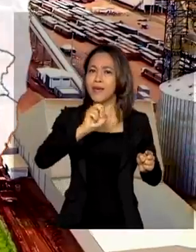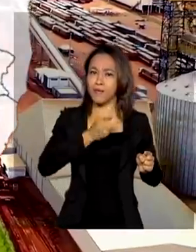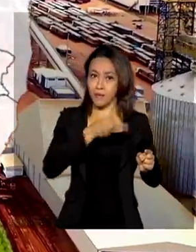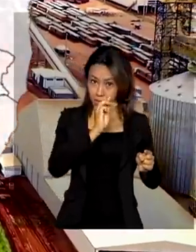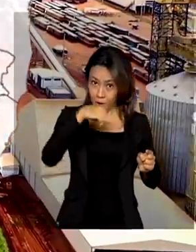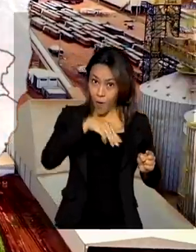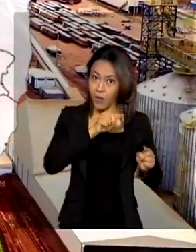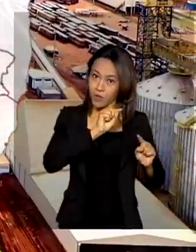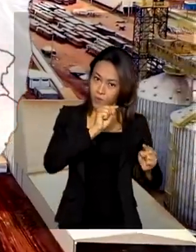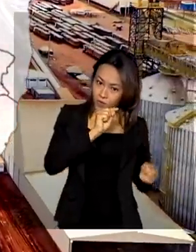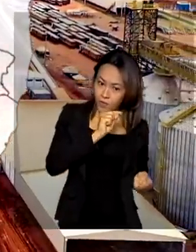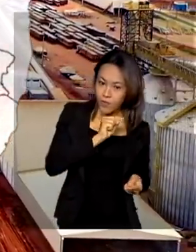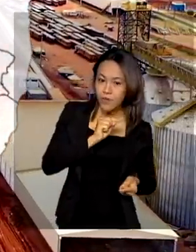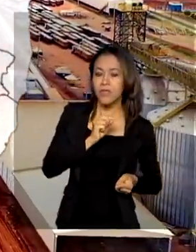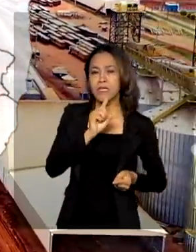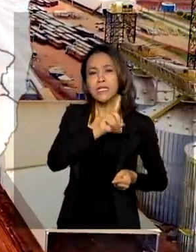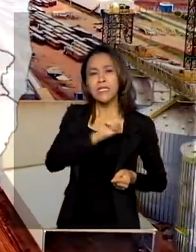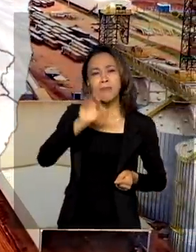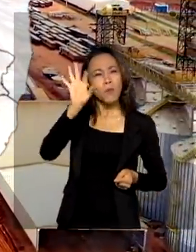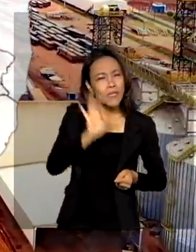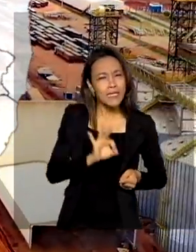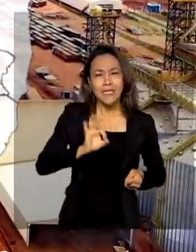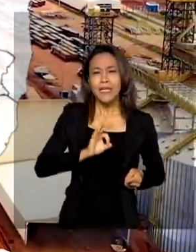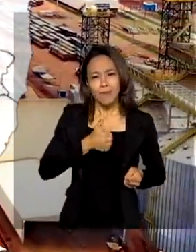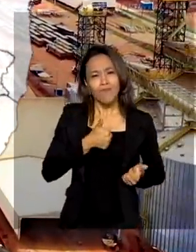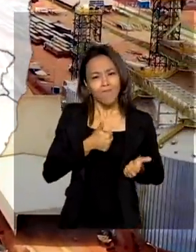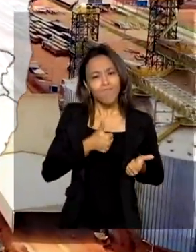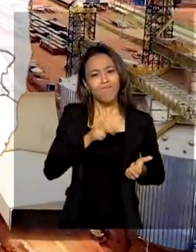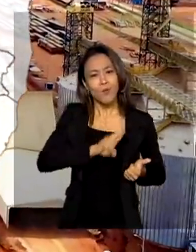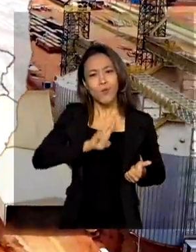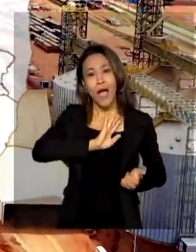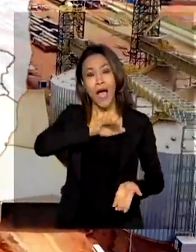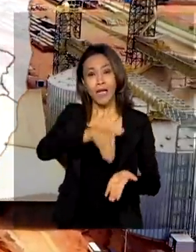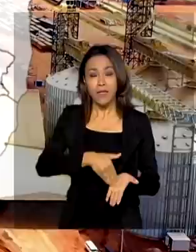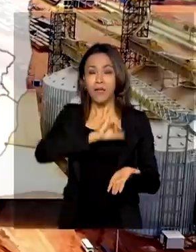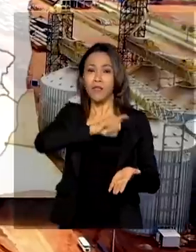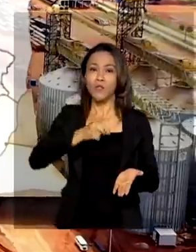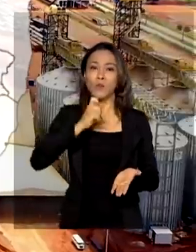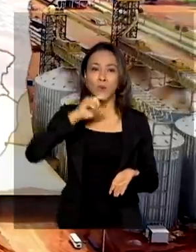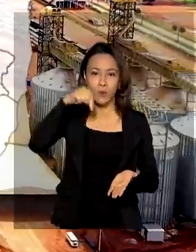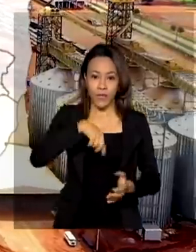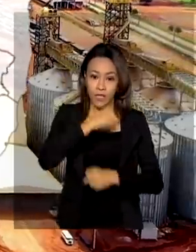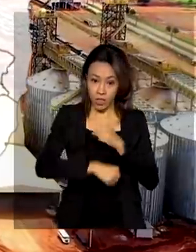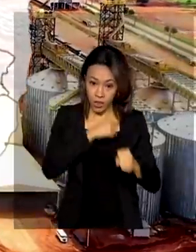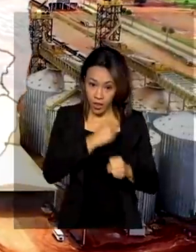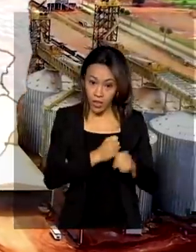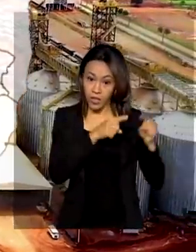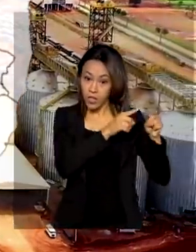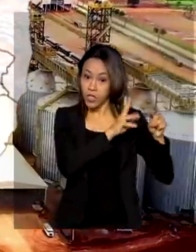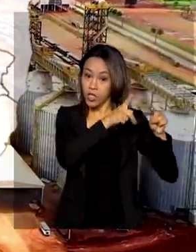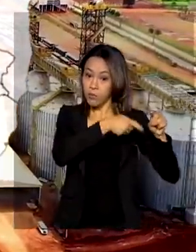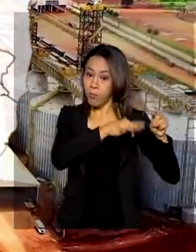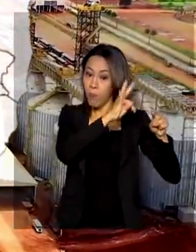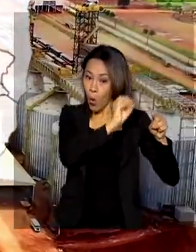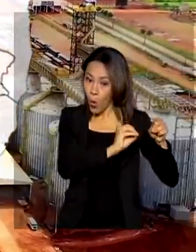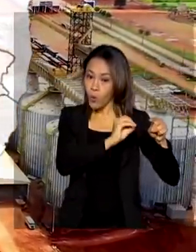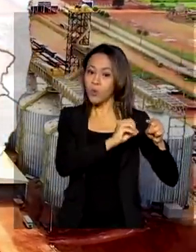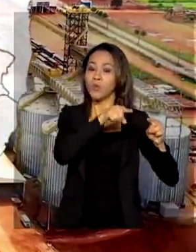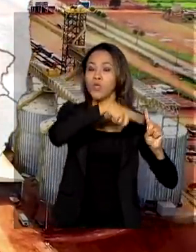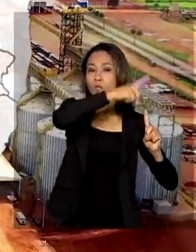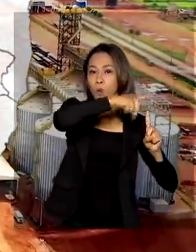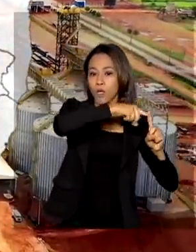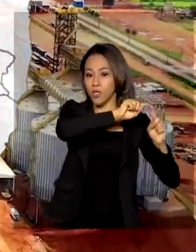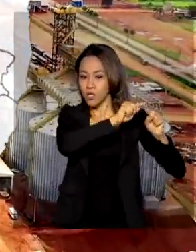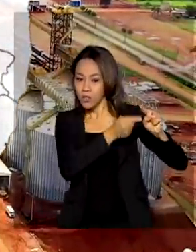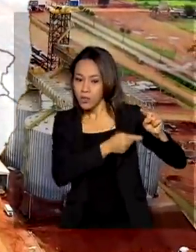para estarem 100% operacionais até julho deste ano, entre as cidades de Porto Nacional, em Tocantins, e